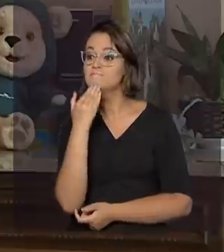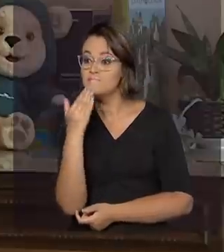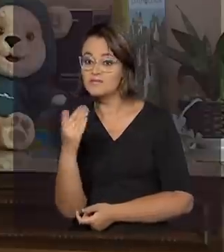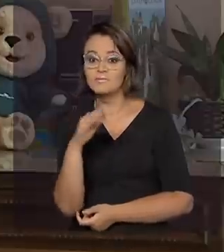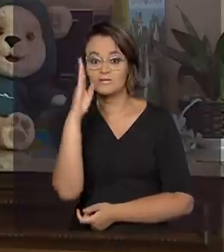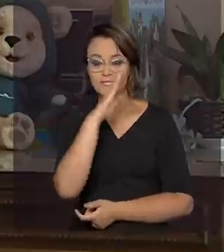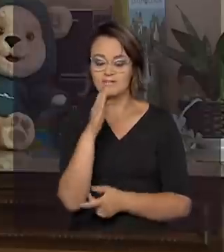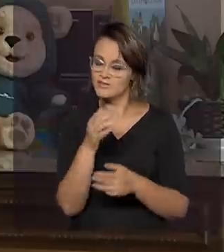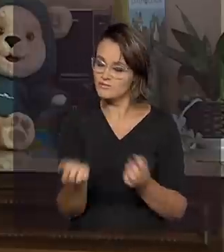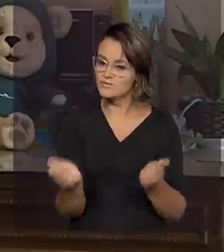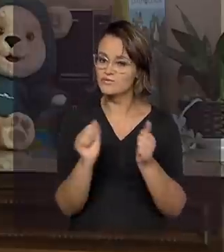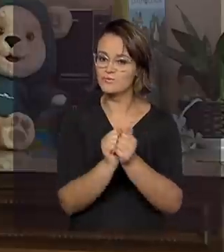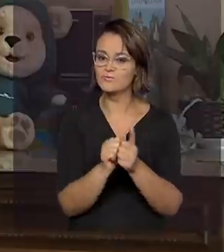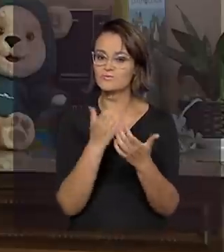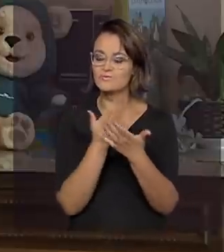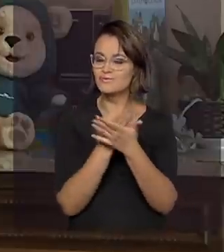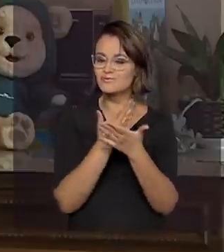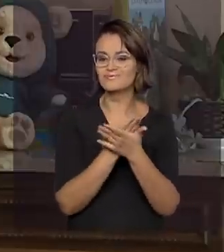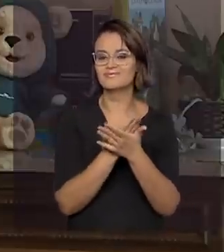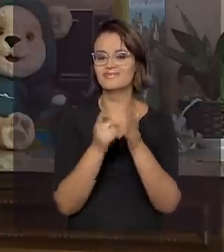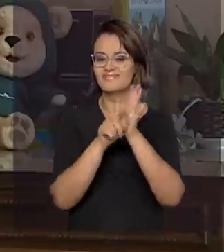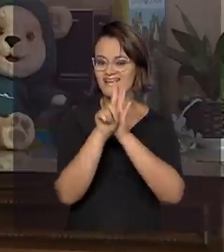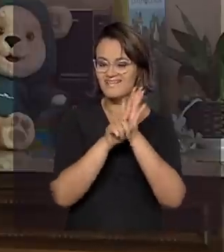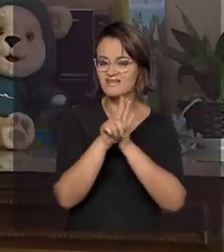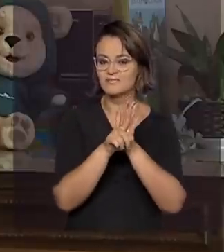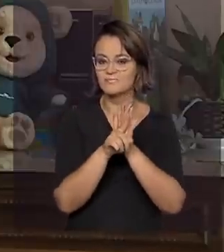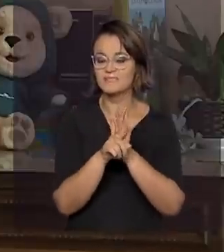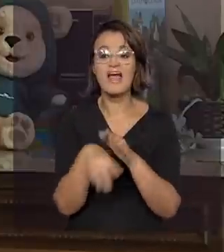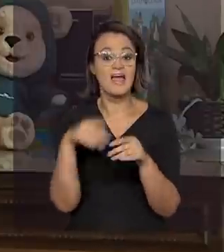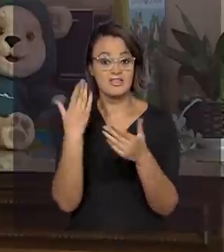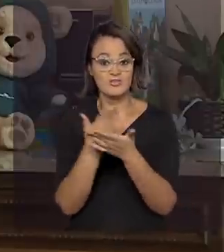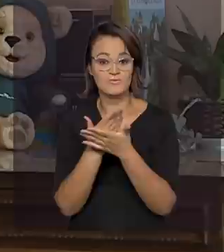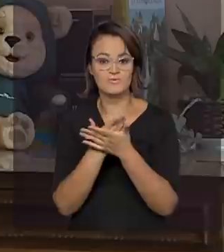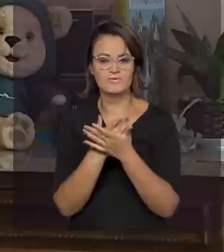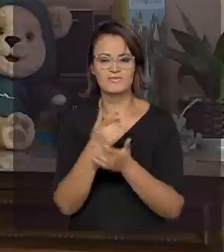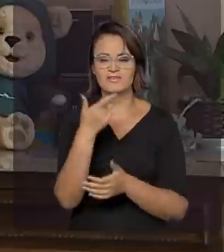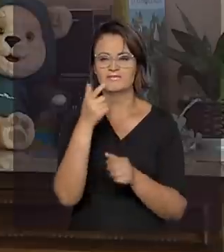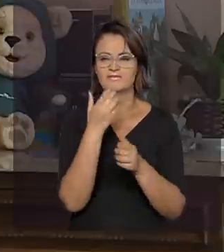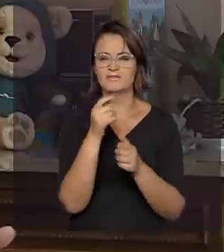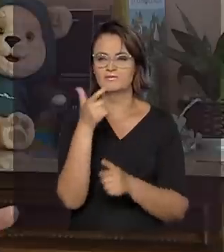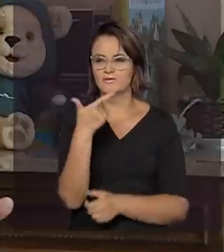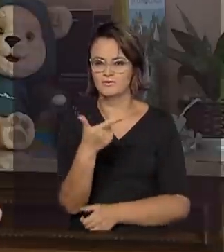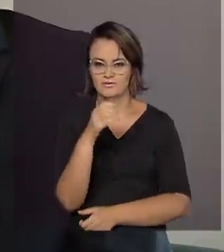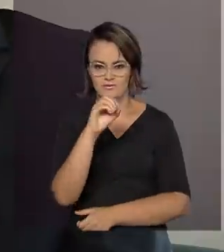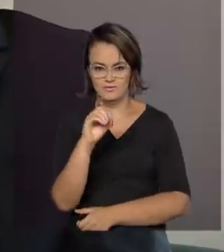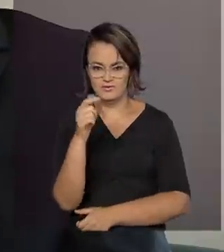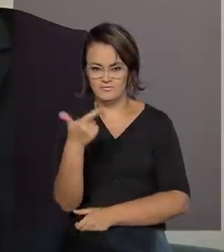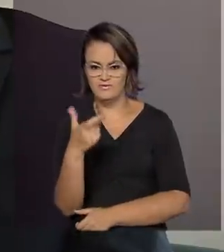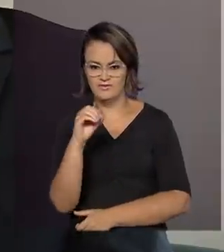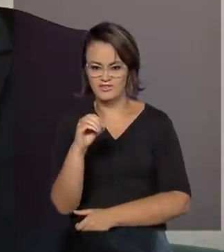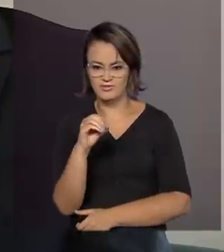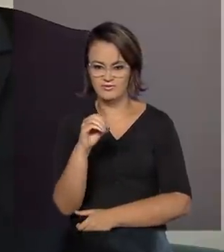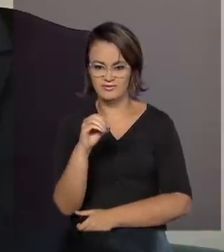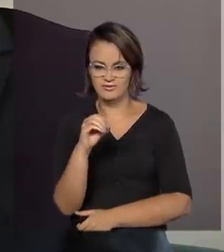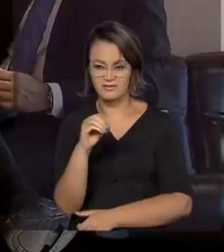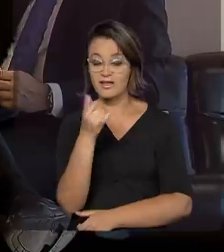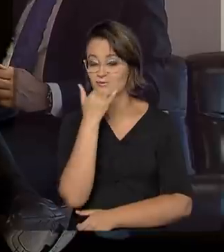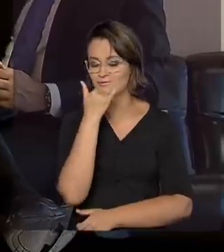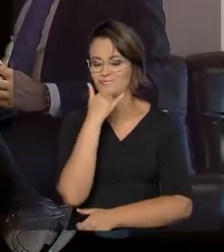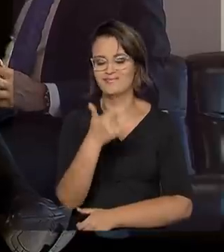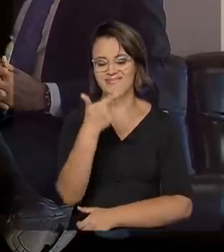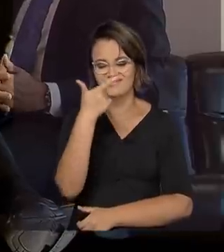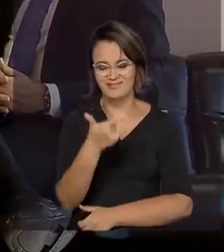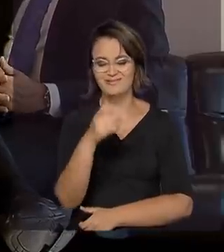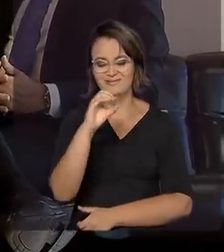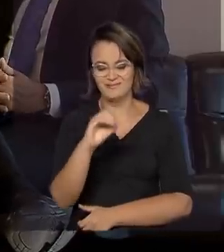faça parte desse estudo. Então, o estudo ocorrerá em 2020, em função... Em 2021? Perdão, em